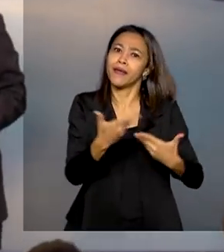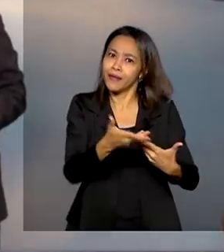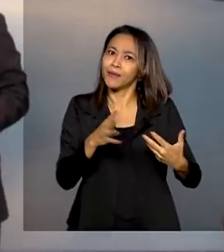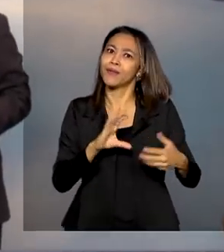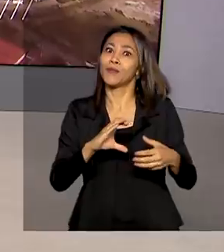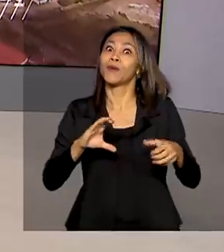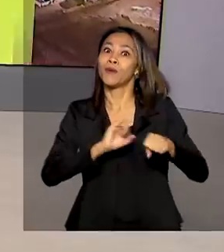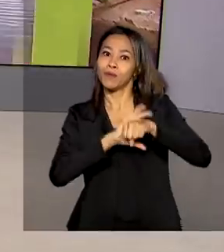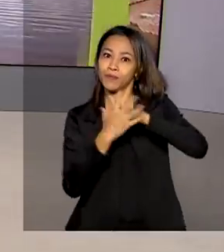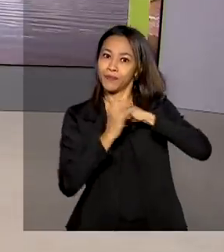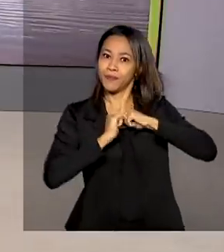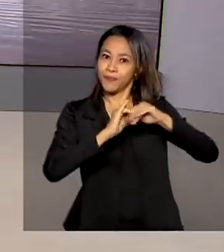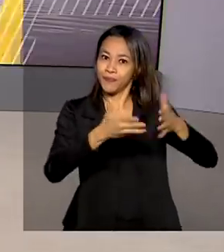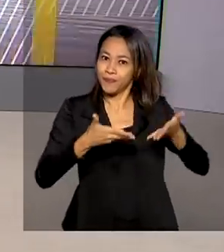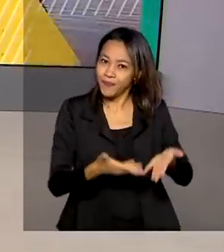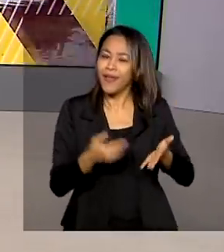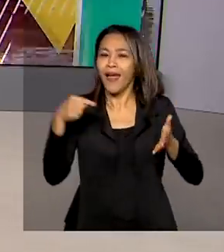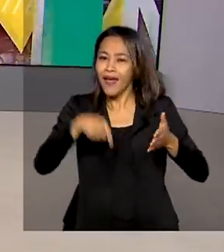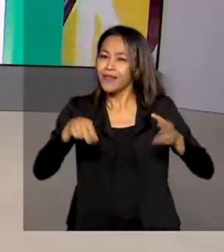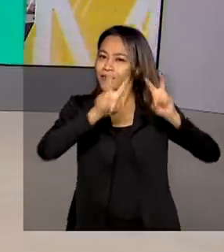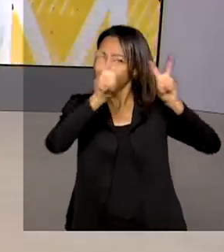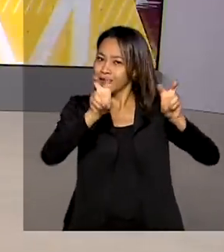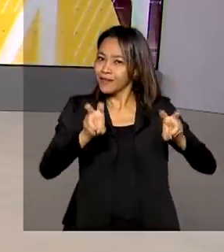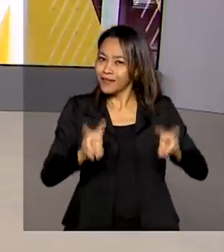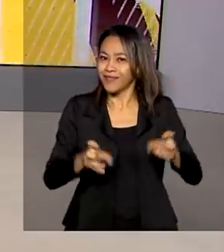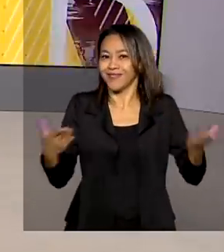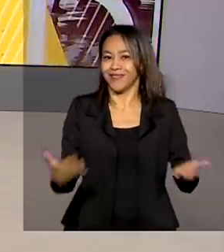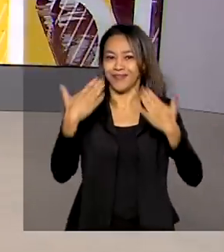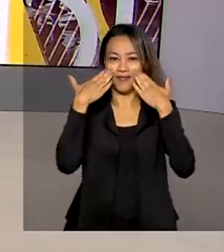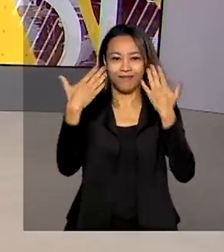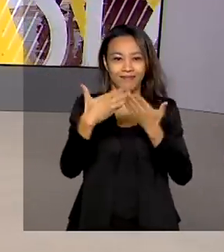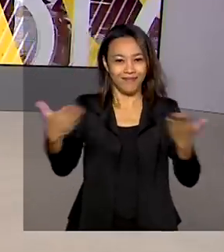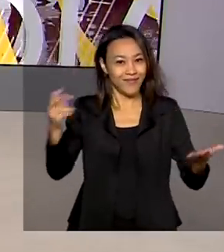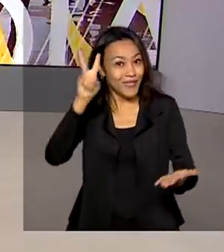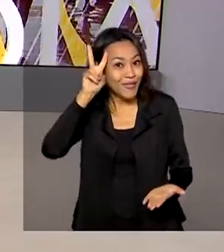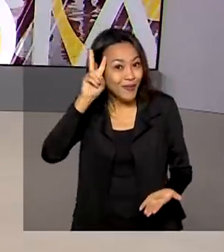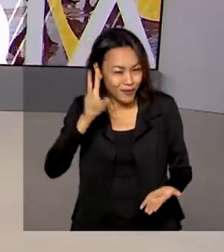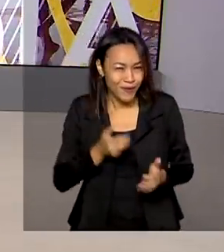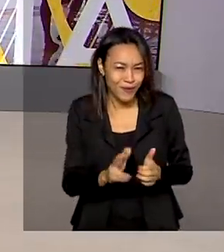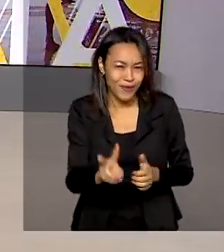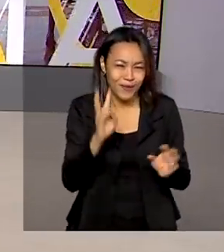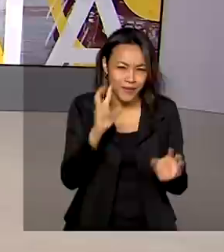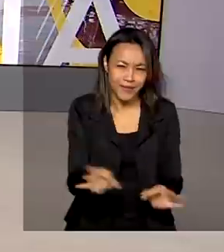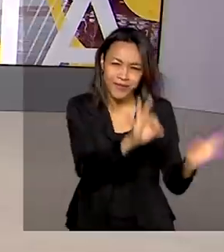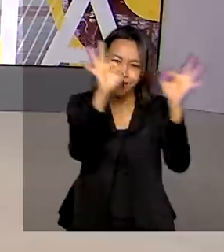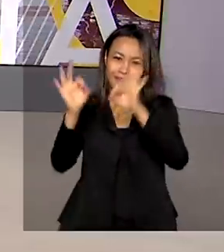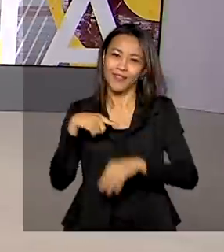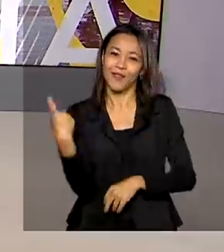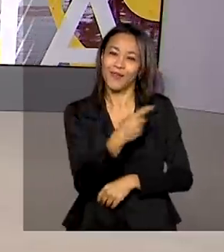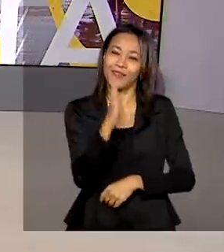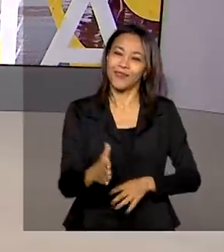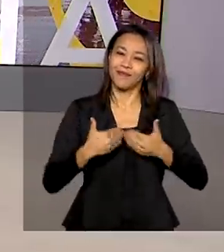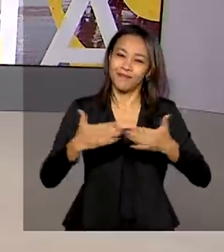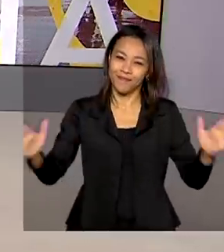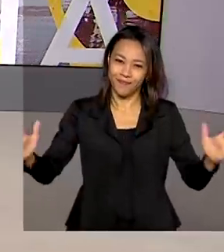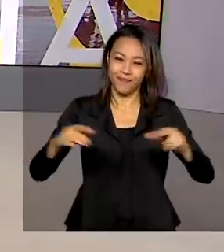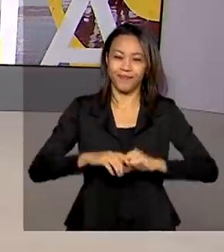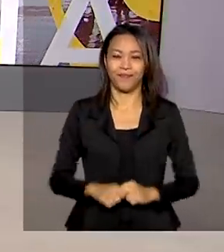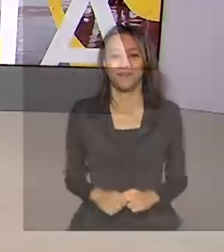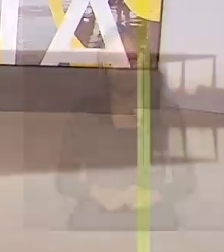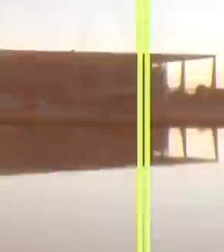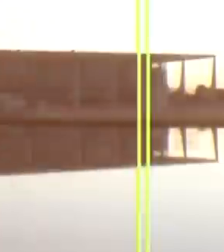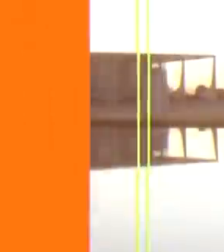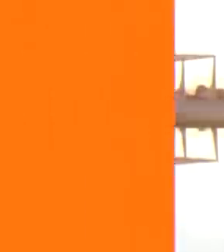coronavírus. Esses são os destaques desta segunda-feira. Fique com a gente, o Brasil em Dia já está no ar.